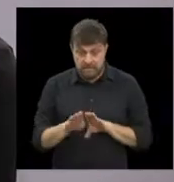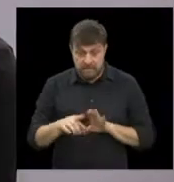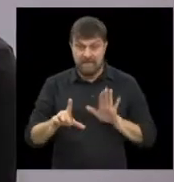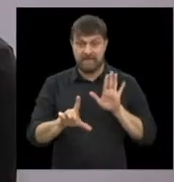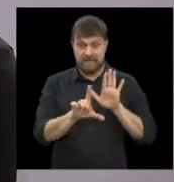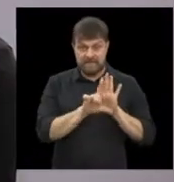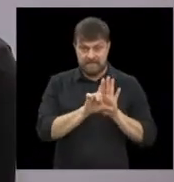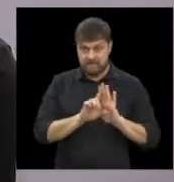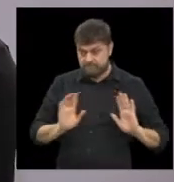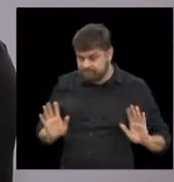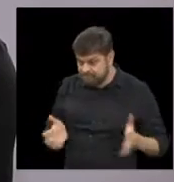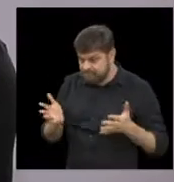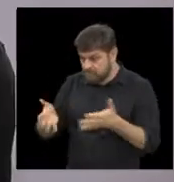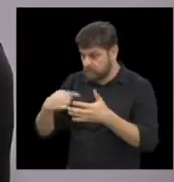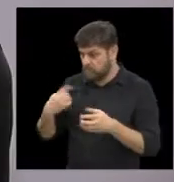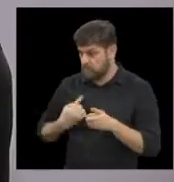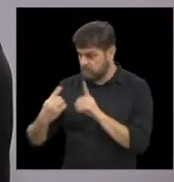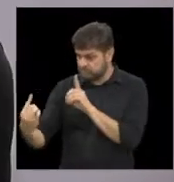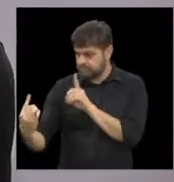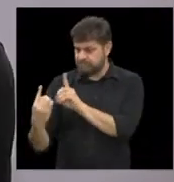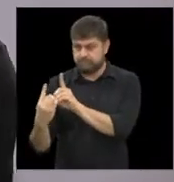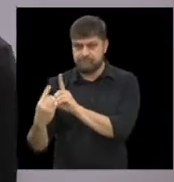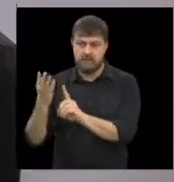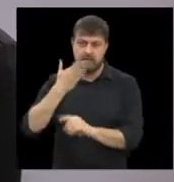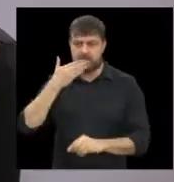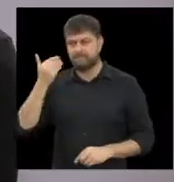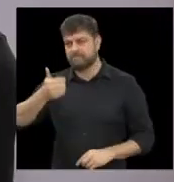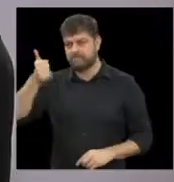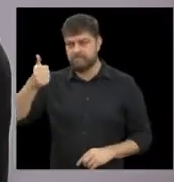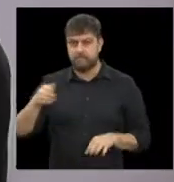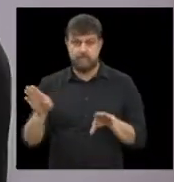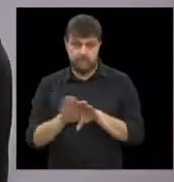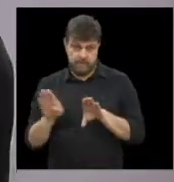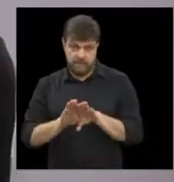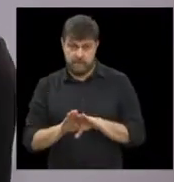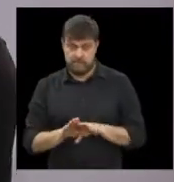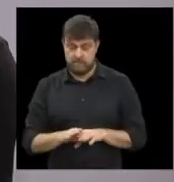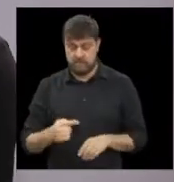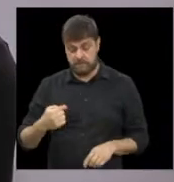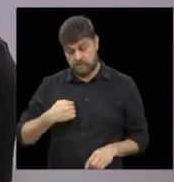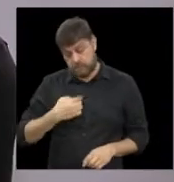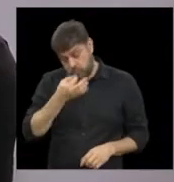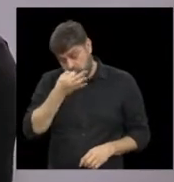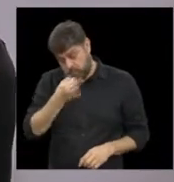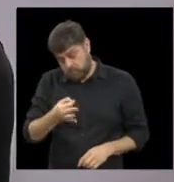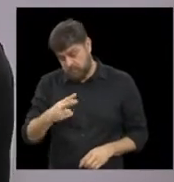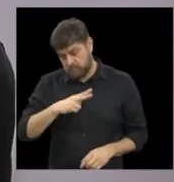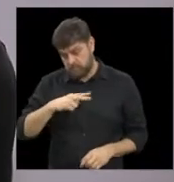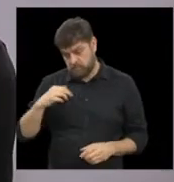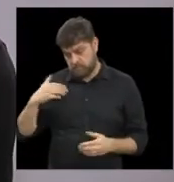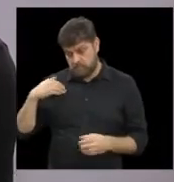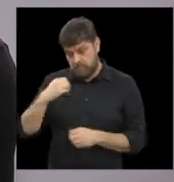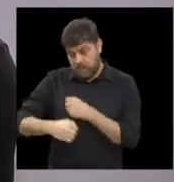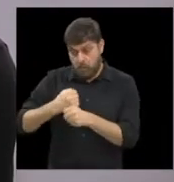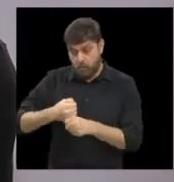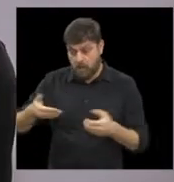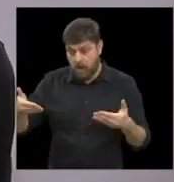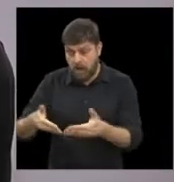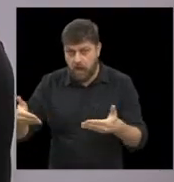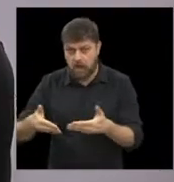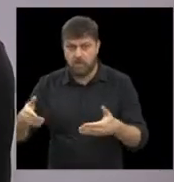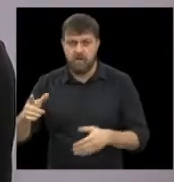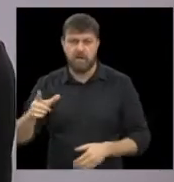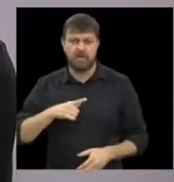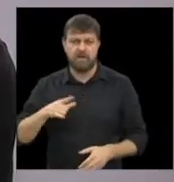a nosso atendimento, né, de um outro lado, eu vejo assim, até esse ano, através da